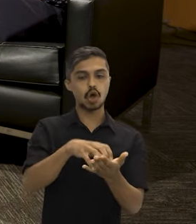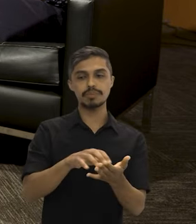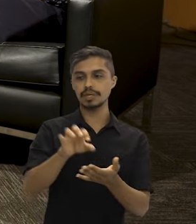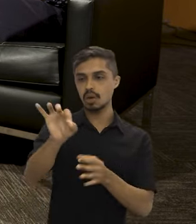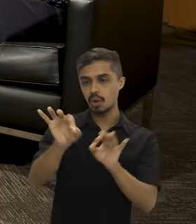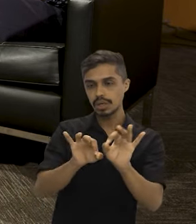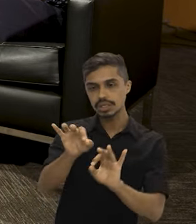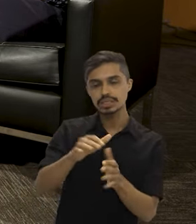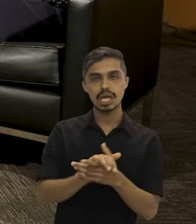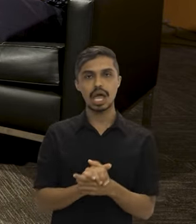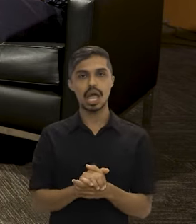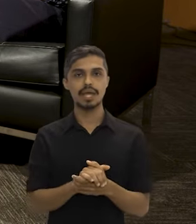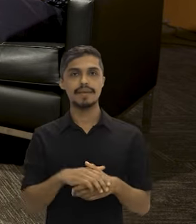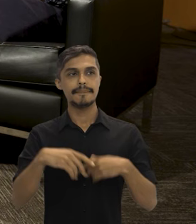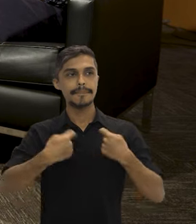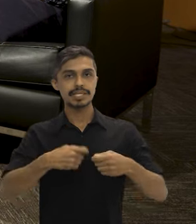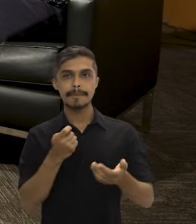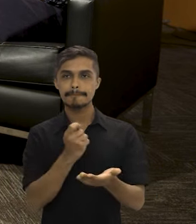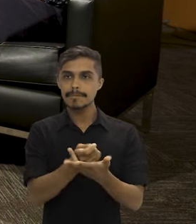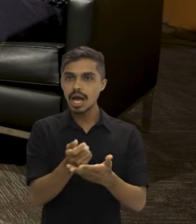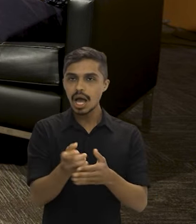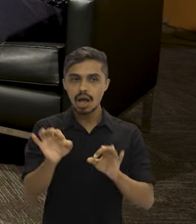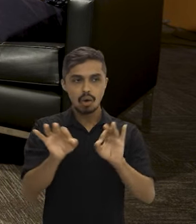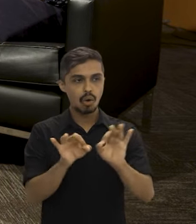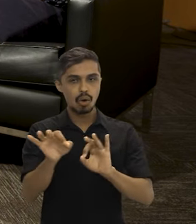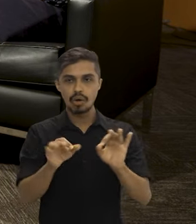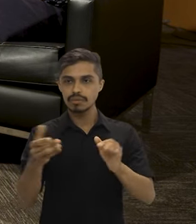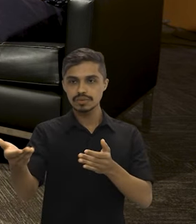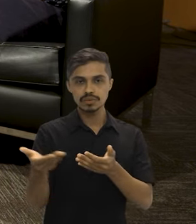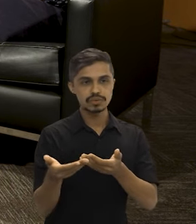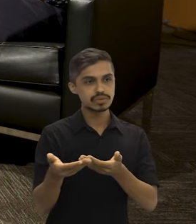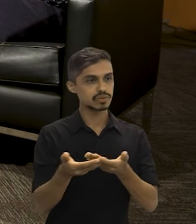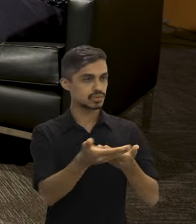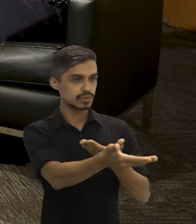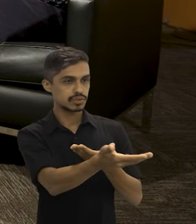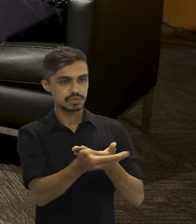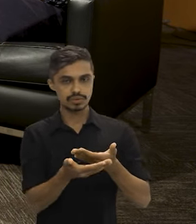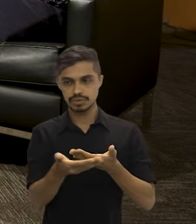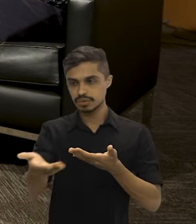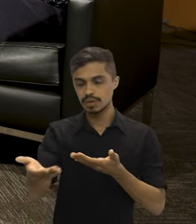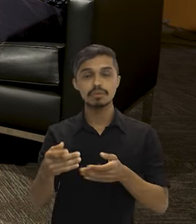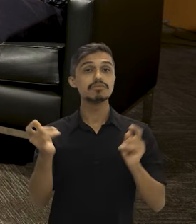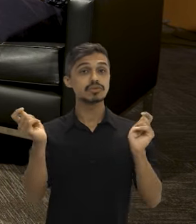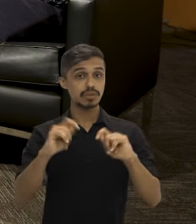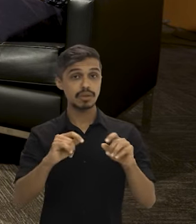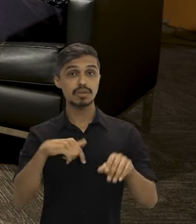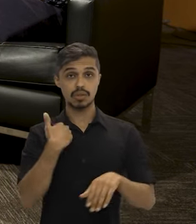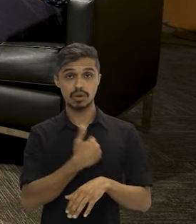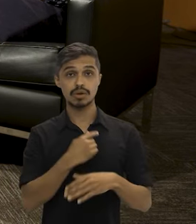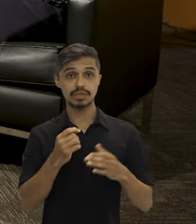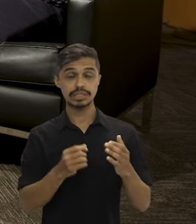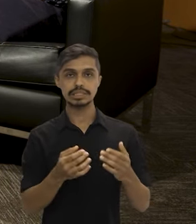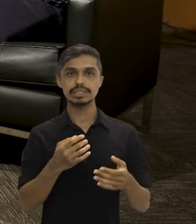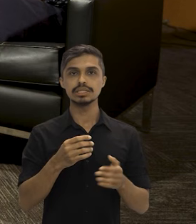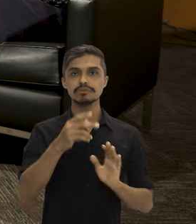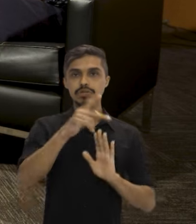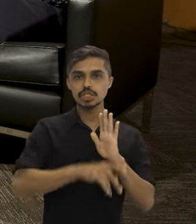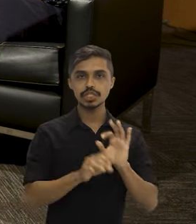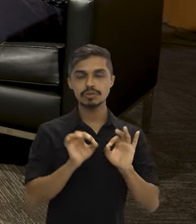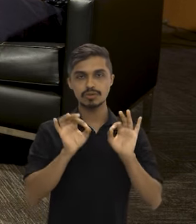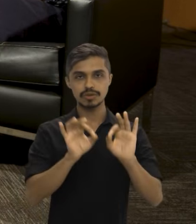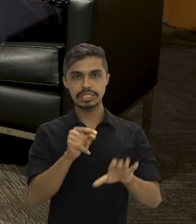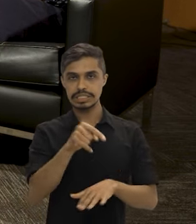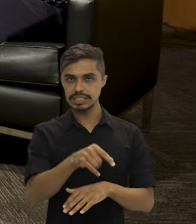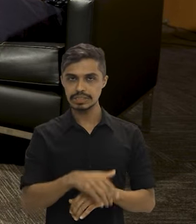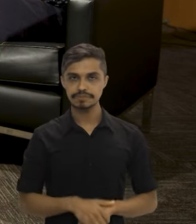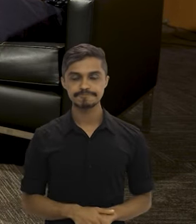entreposto, se a escola precisar se organizar para fazer essa compra. Então, nós estamos fazendo esse diagnóstico e garantindo esse encontro de E a chamada